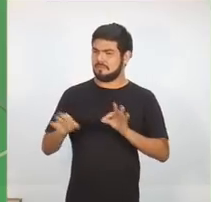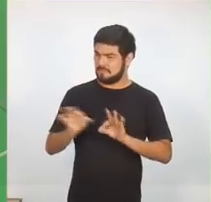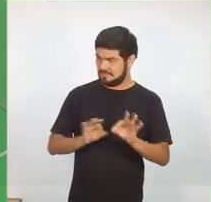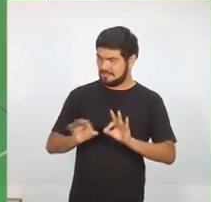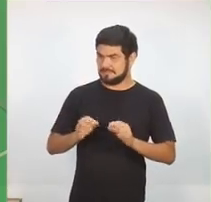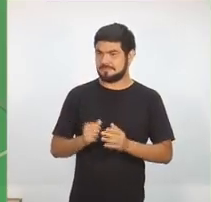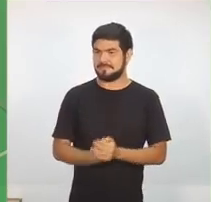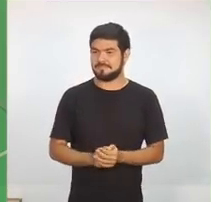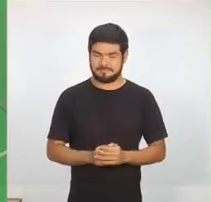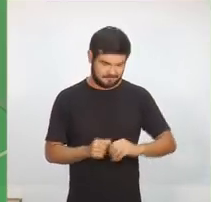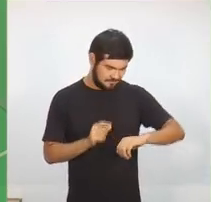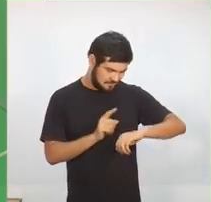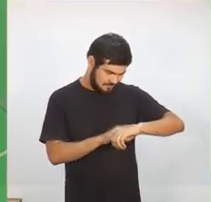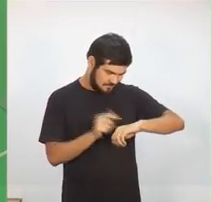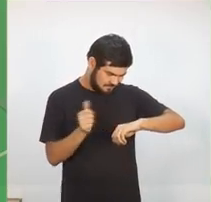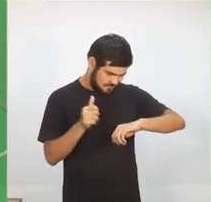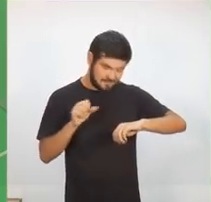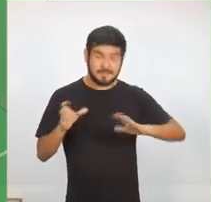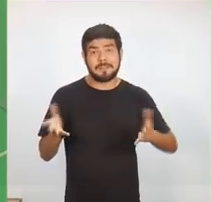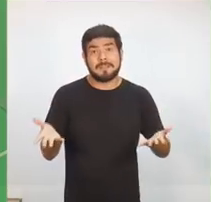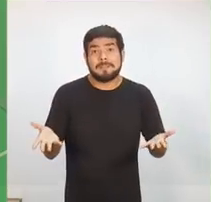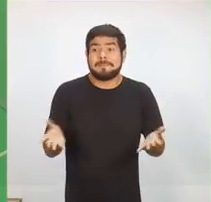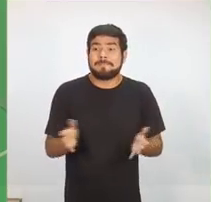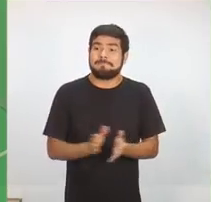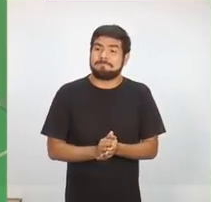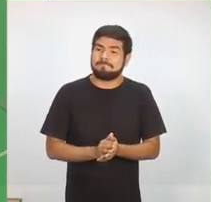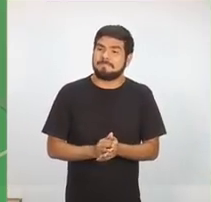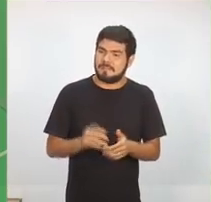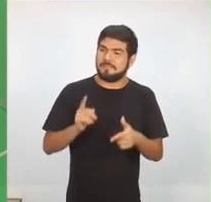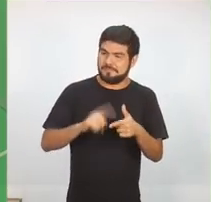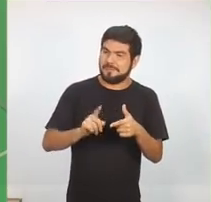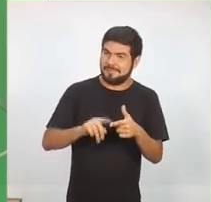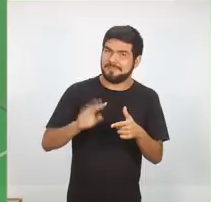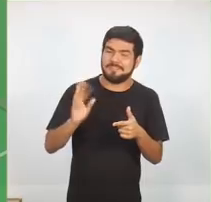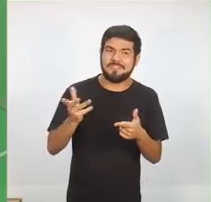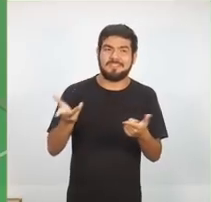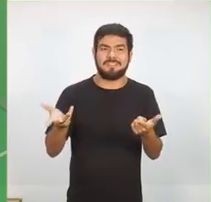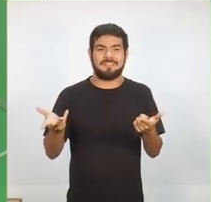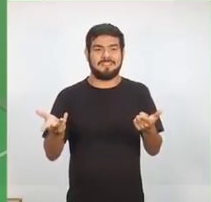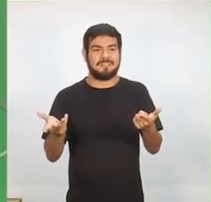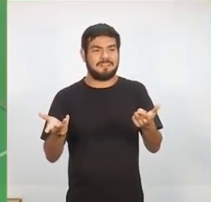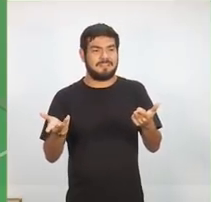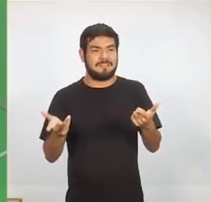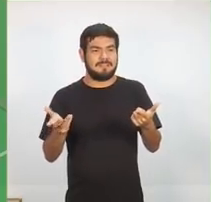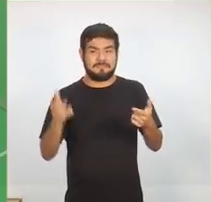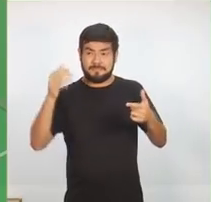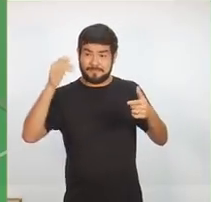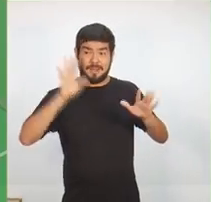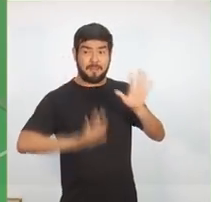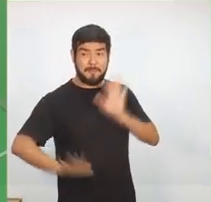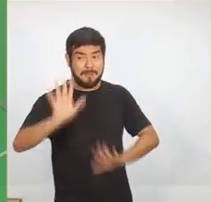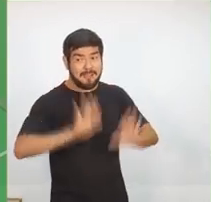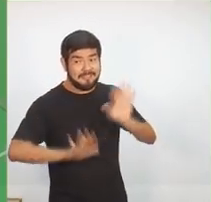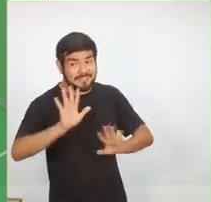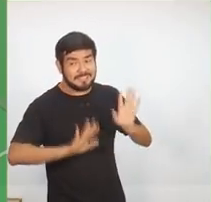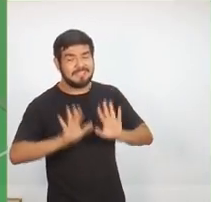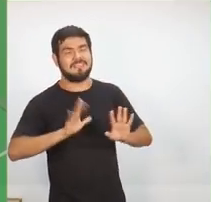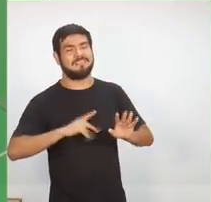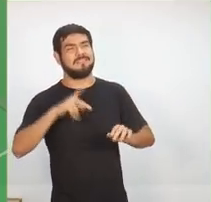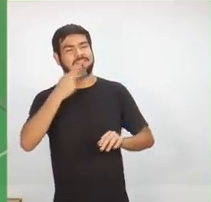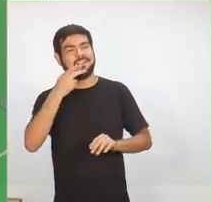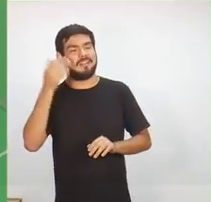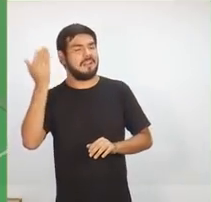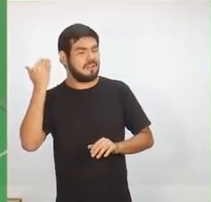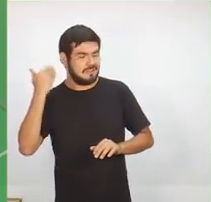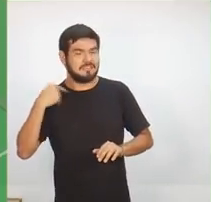Você ainda tem 11 segundos. Então, diante dessa situação toda, pela prevenção, com certeza, como eu disse anteriormente,